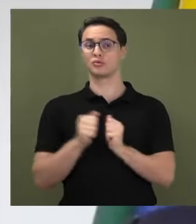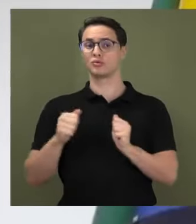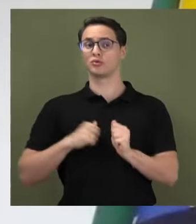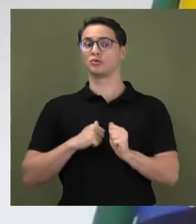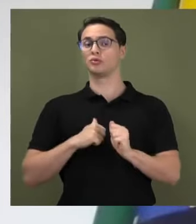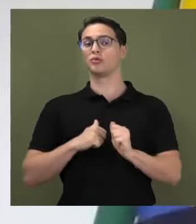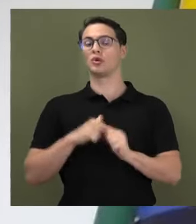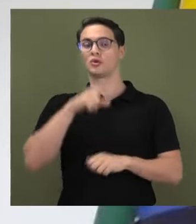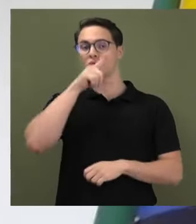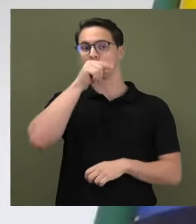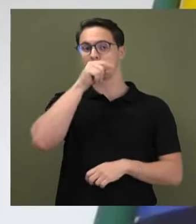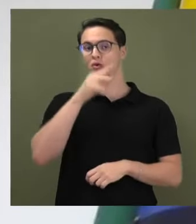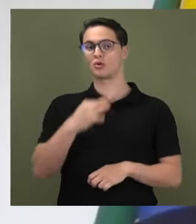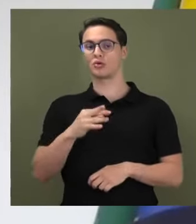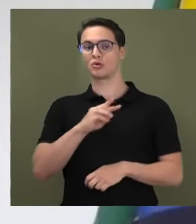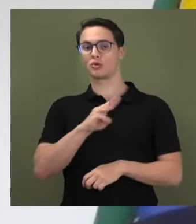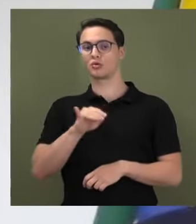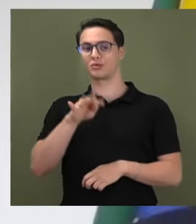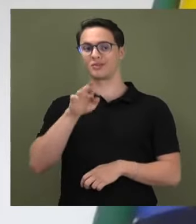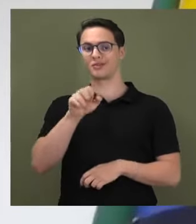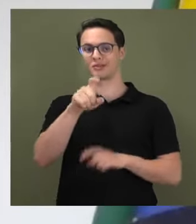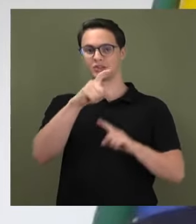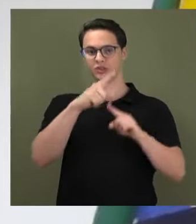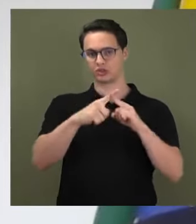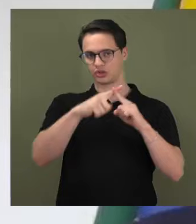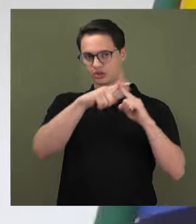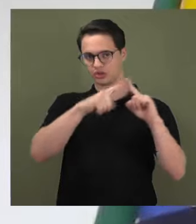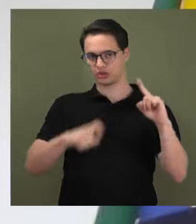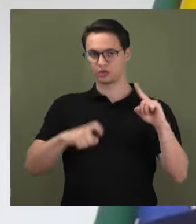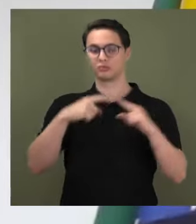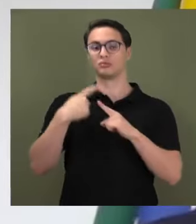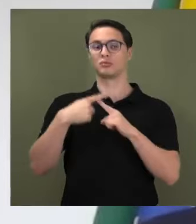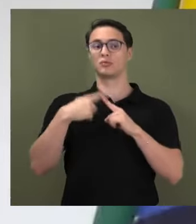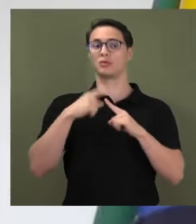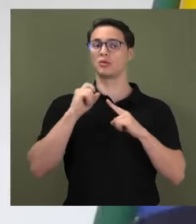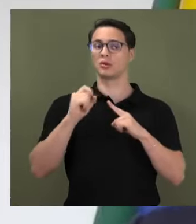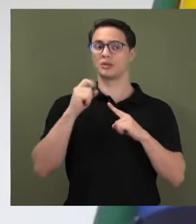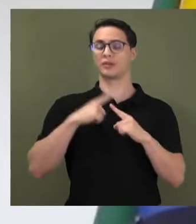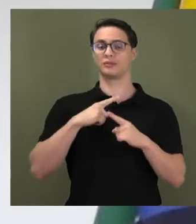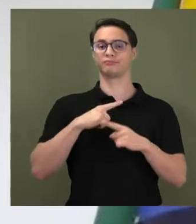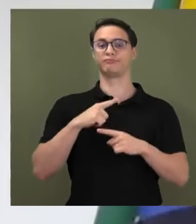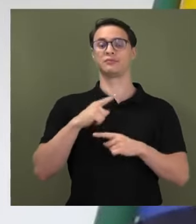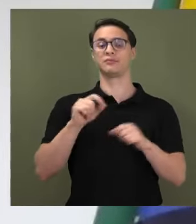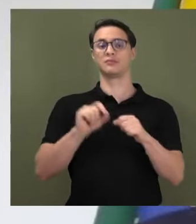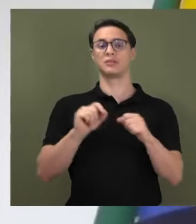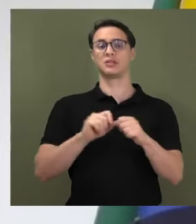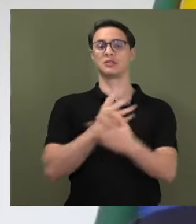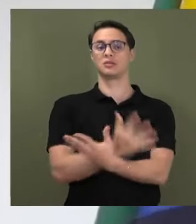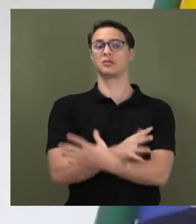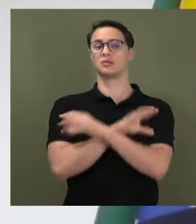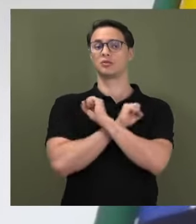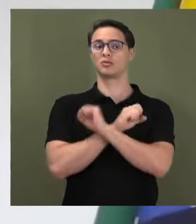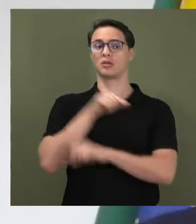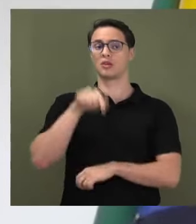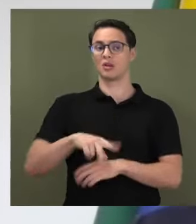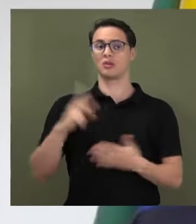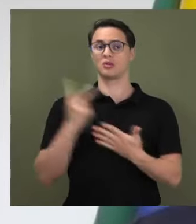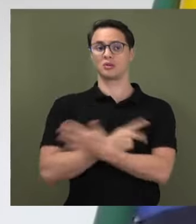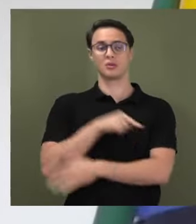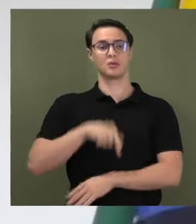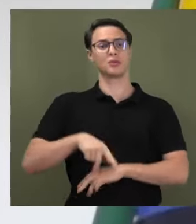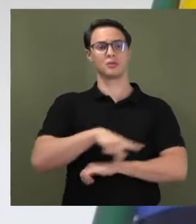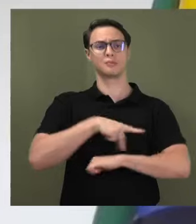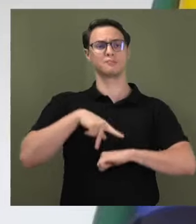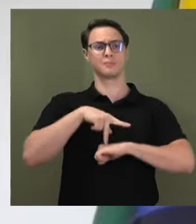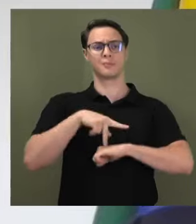GIZ, por ter se negado a praticar censura de forma ilegal em nosso país. Inclusive deixaram o